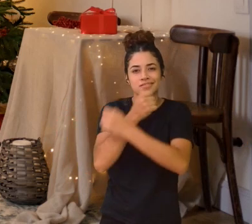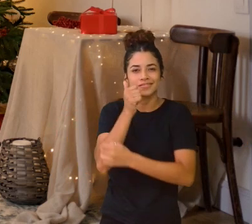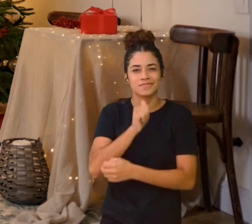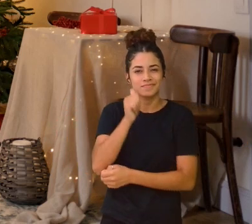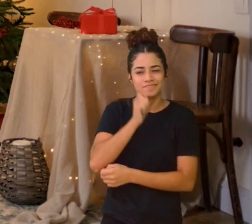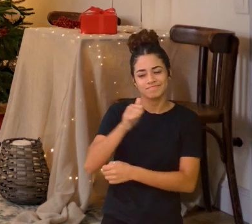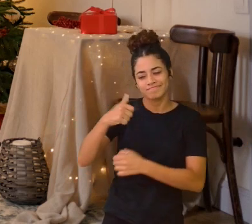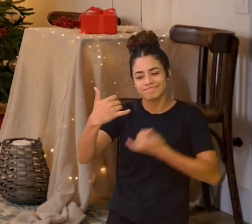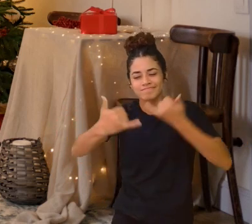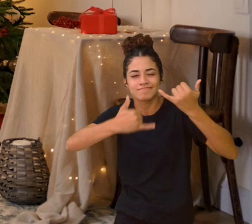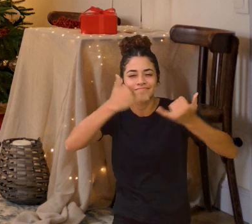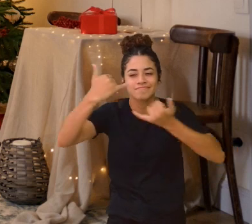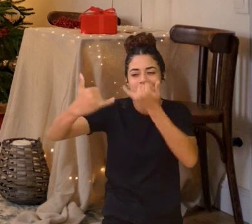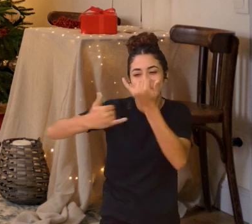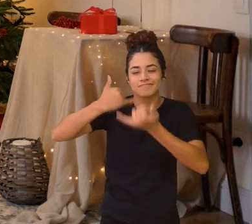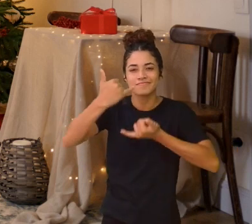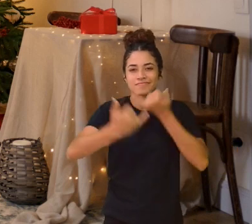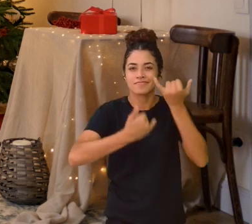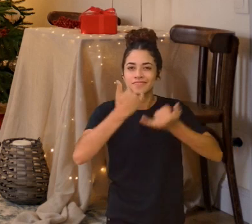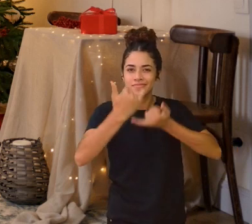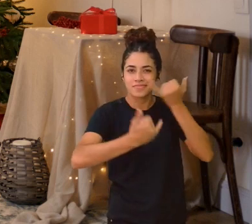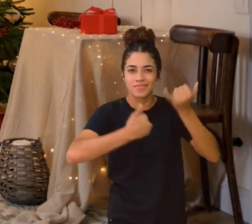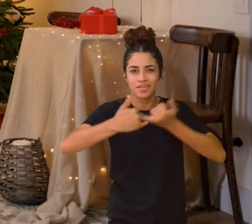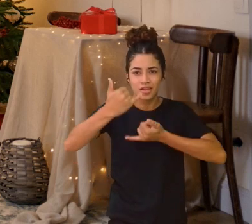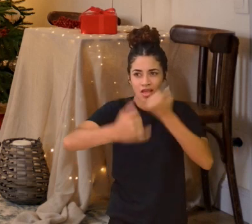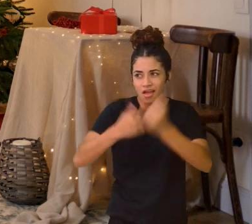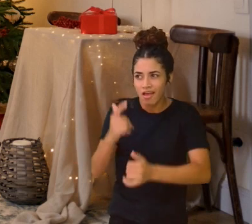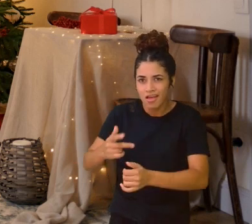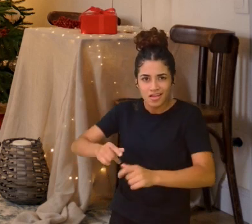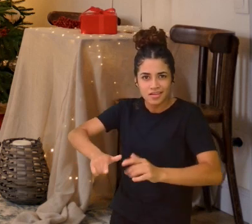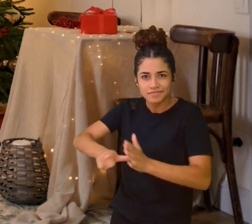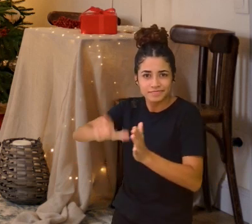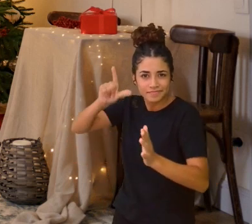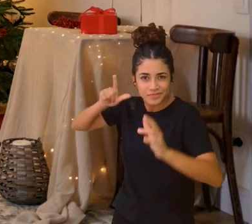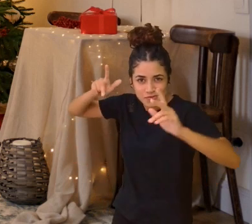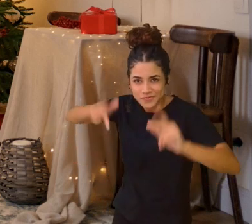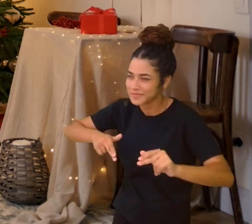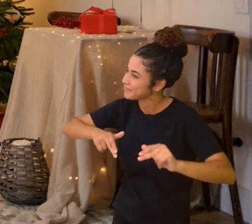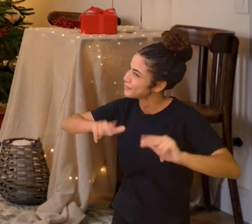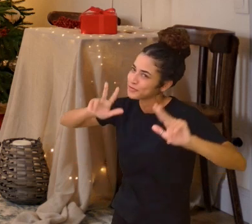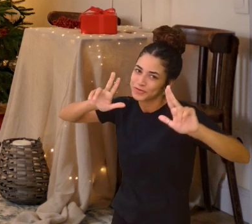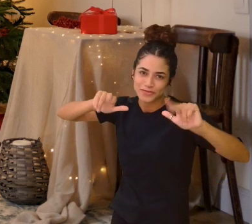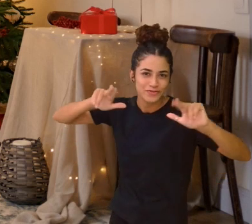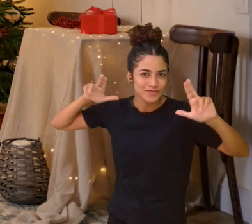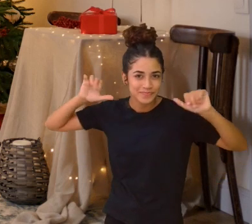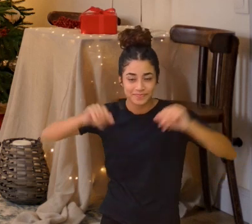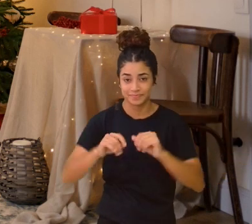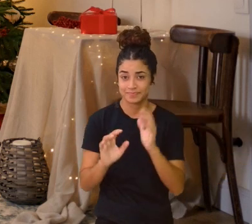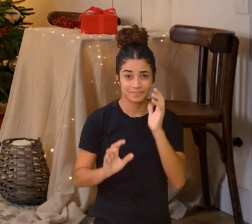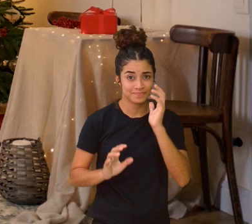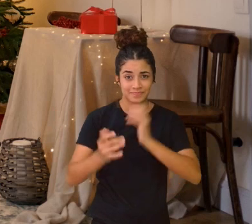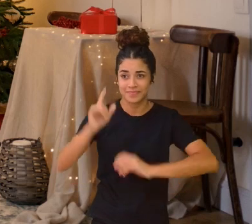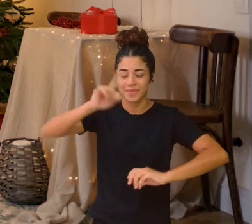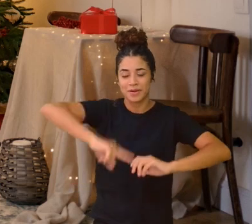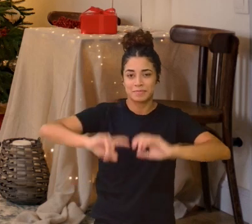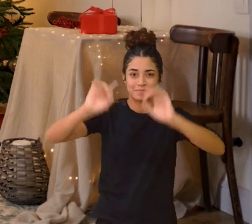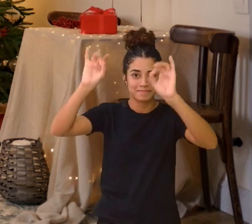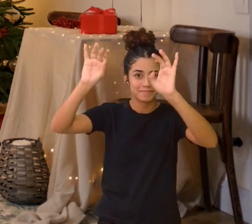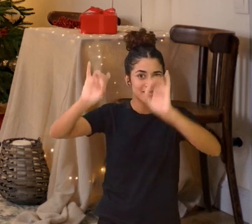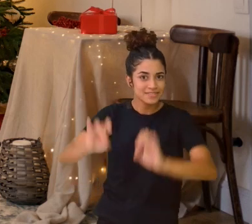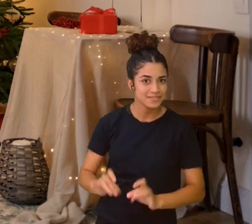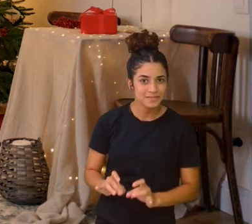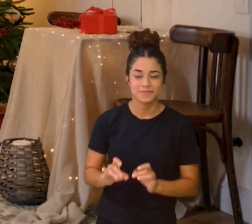brincava como nunca antes brincara O clima era especial,